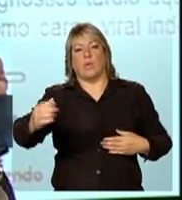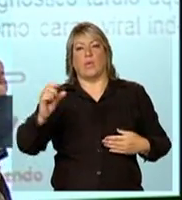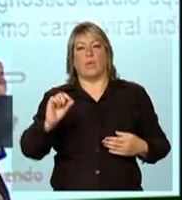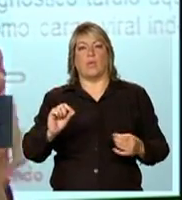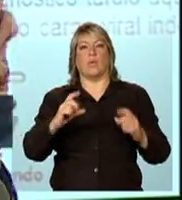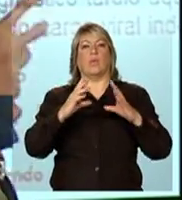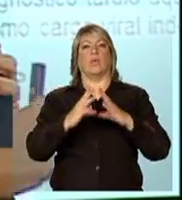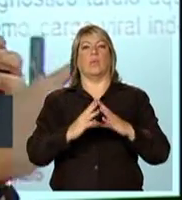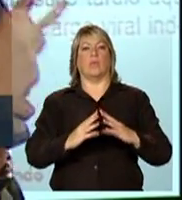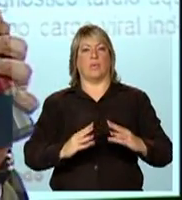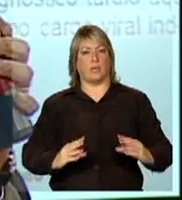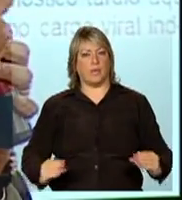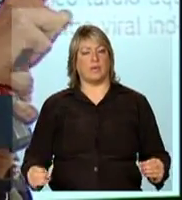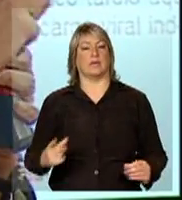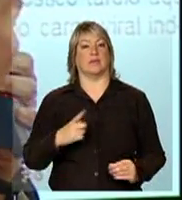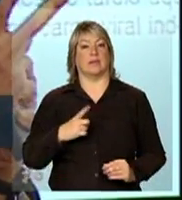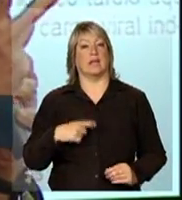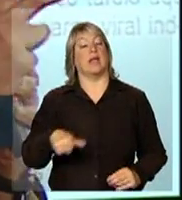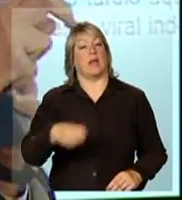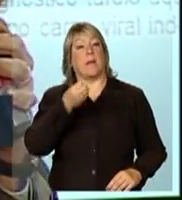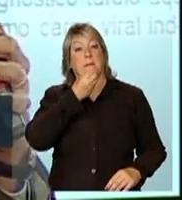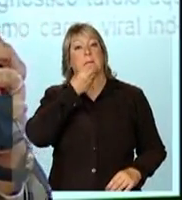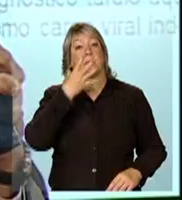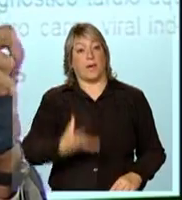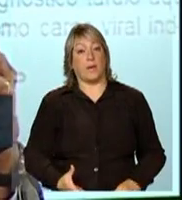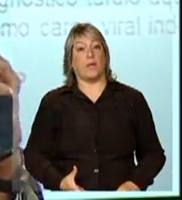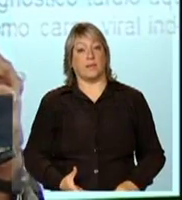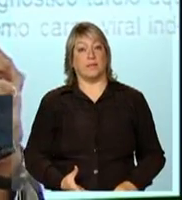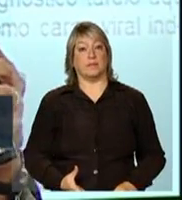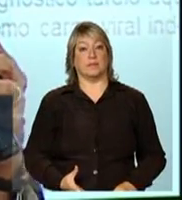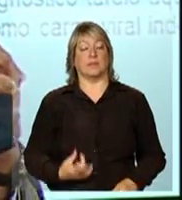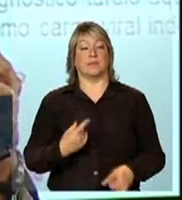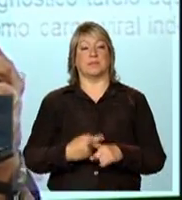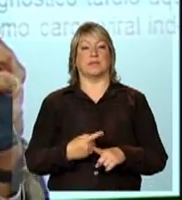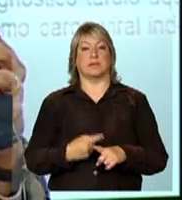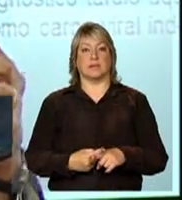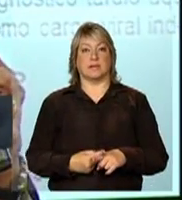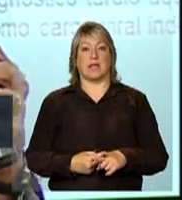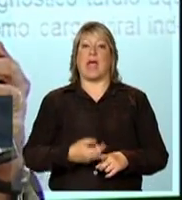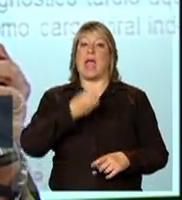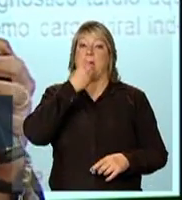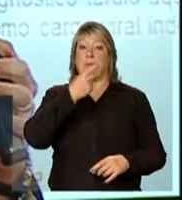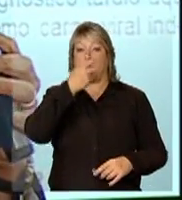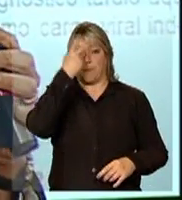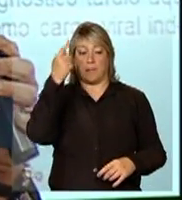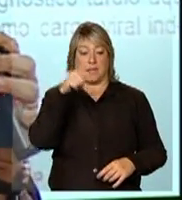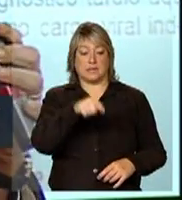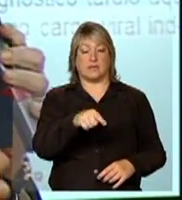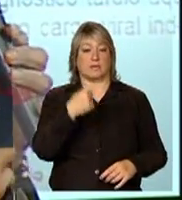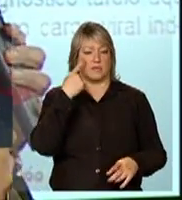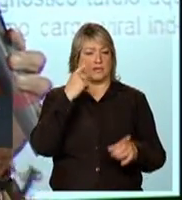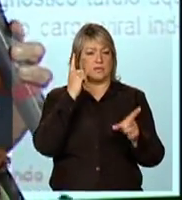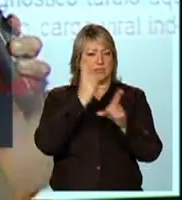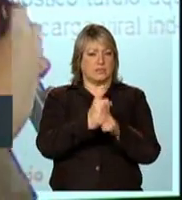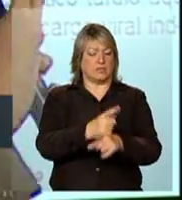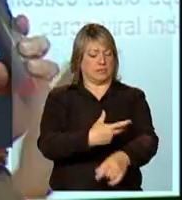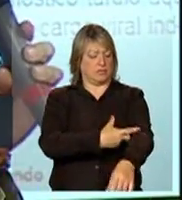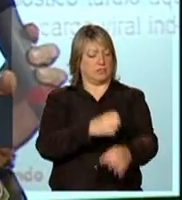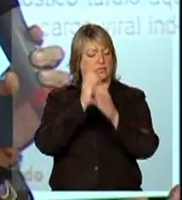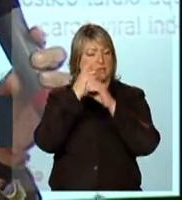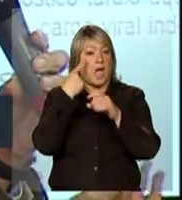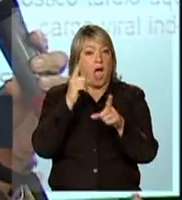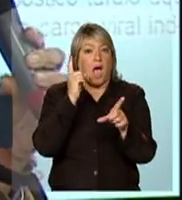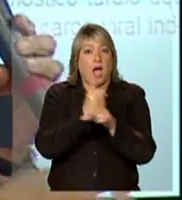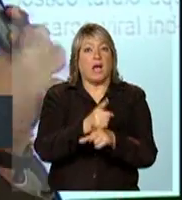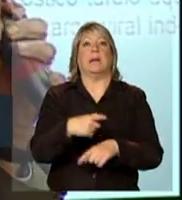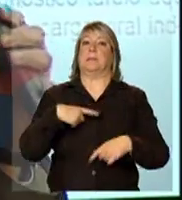detectável. De novo, o efeito é positivo de duas maneiras, é positivo para essa pessoa, individualmente, ou seja, o